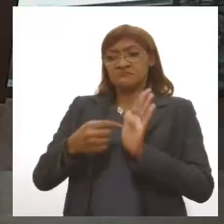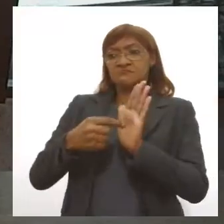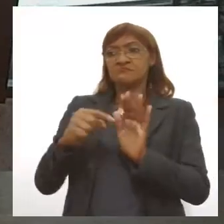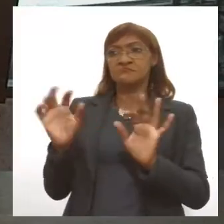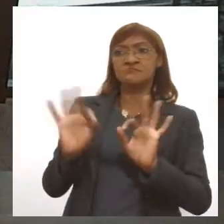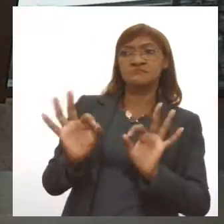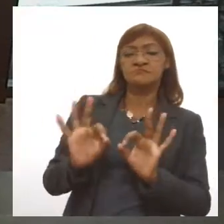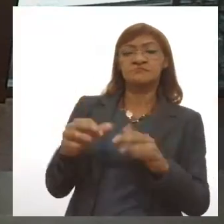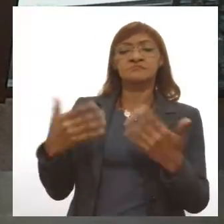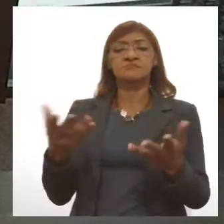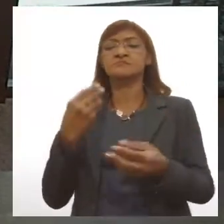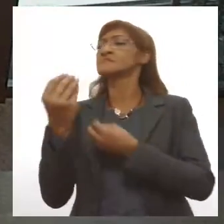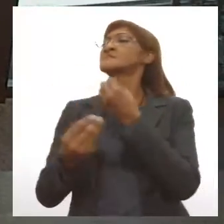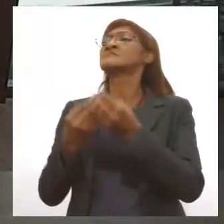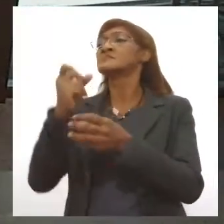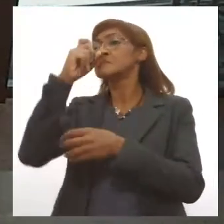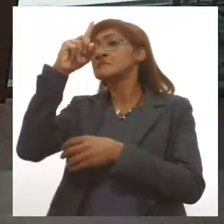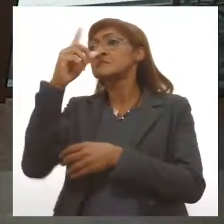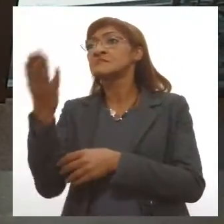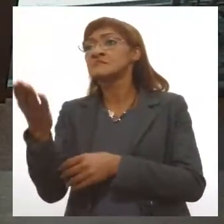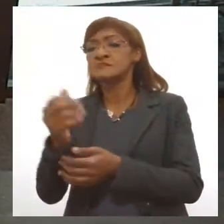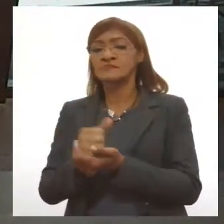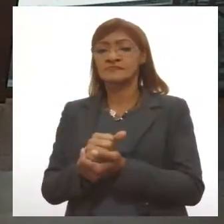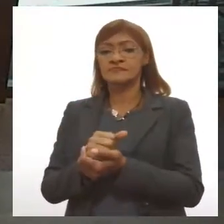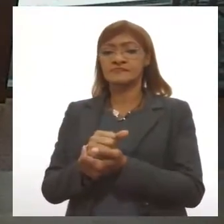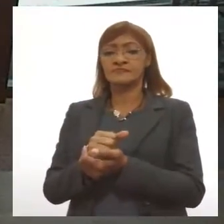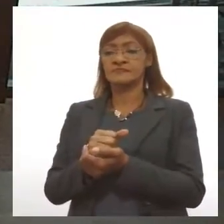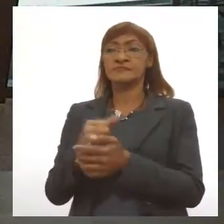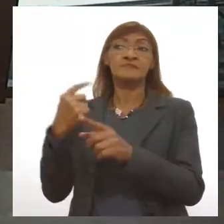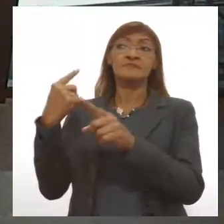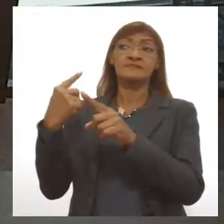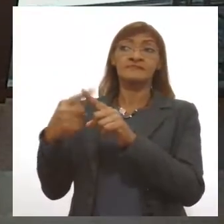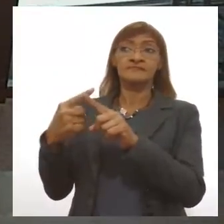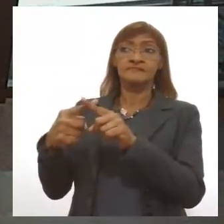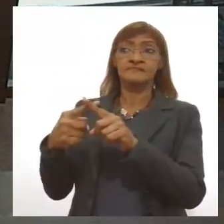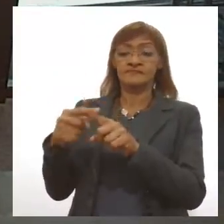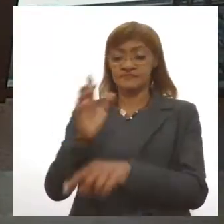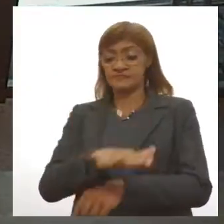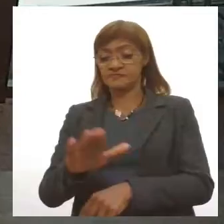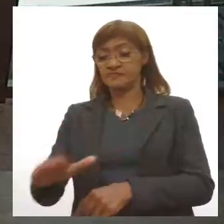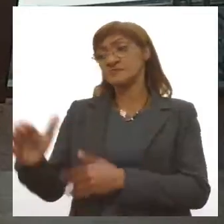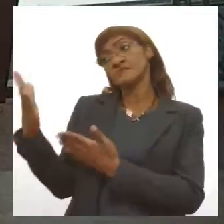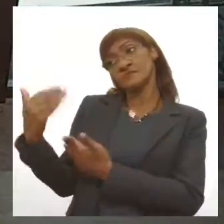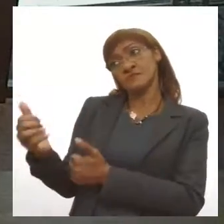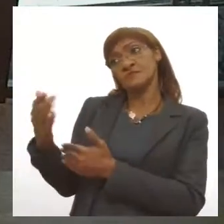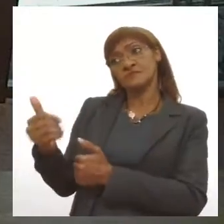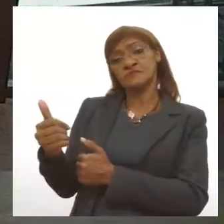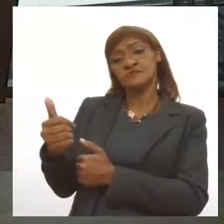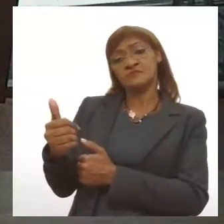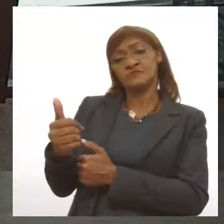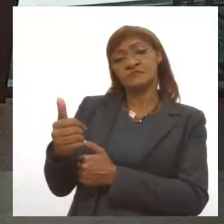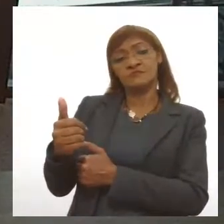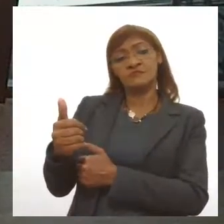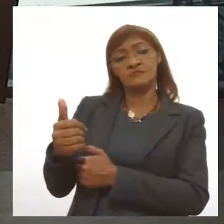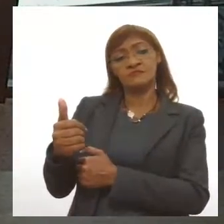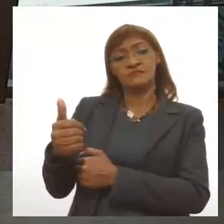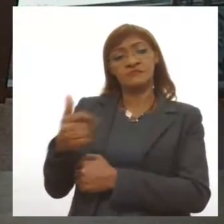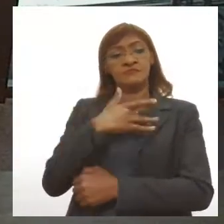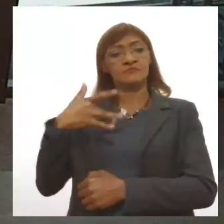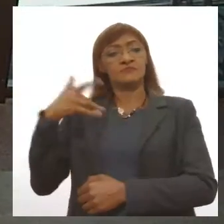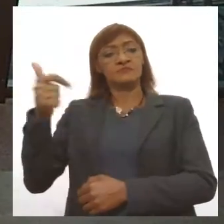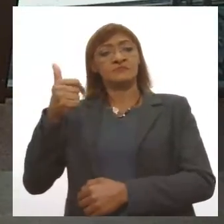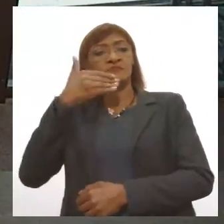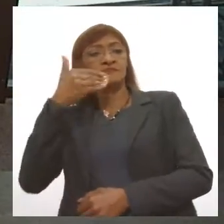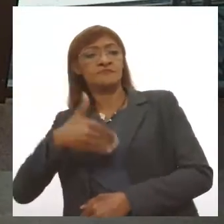ocupação nos leitos de hospital. Isso se deve porque a criança já apresentou uma resposta muito melhor de imunidade ao vírus da Covid.